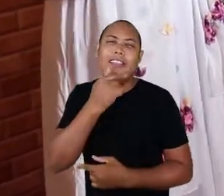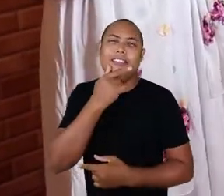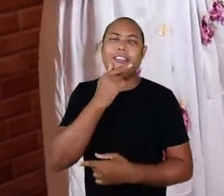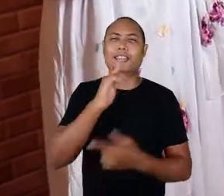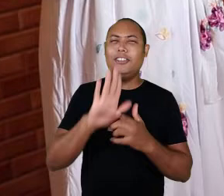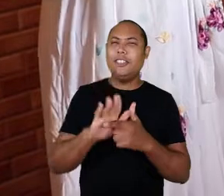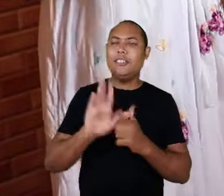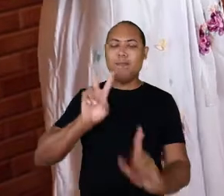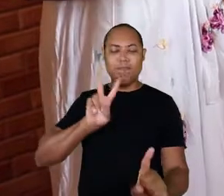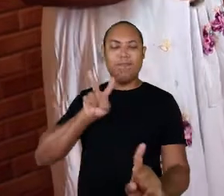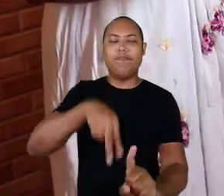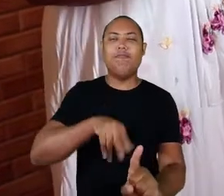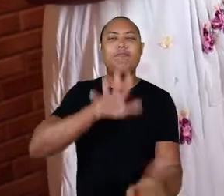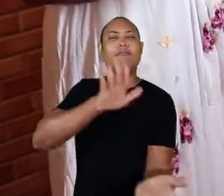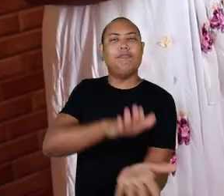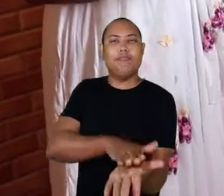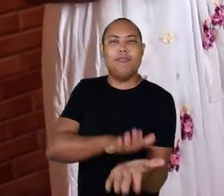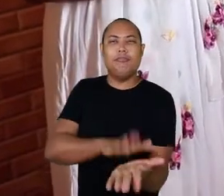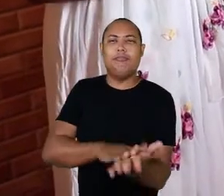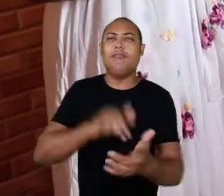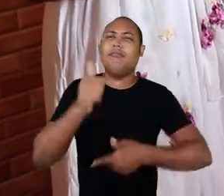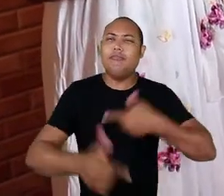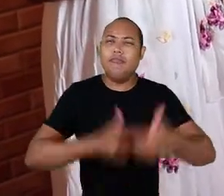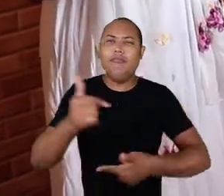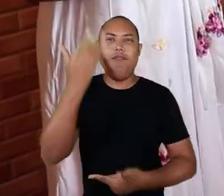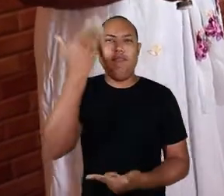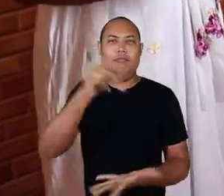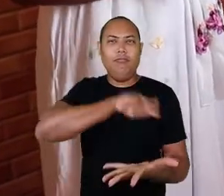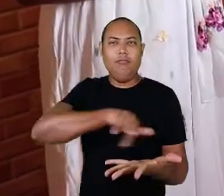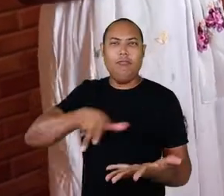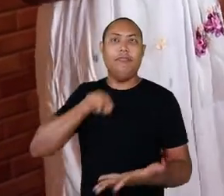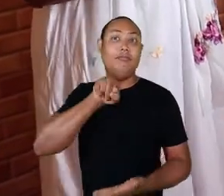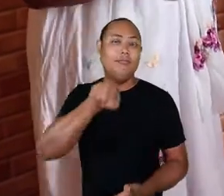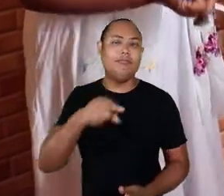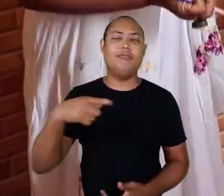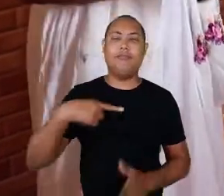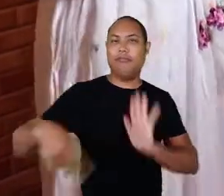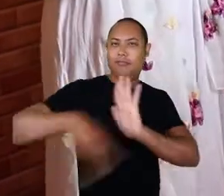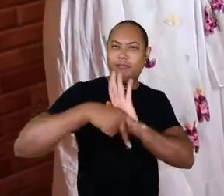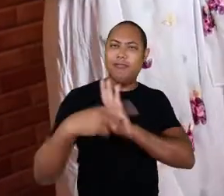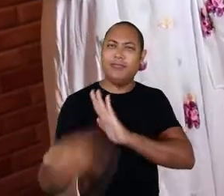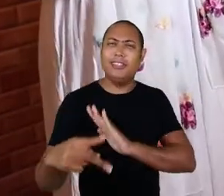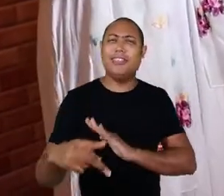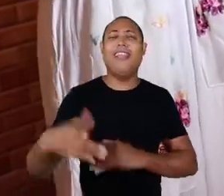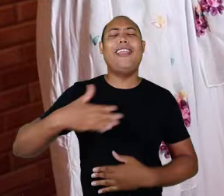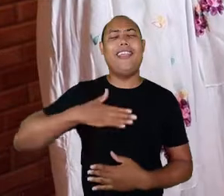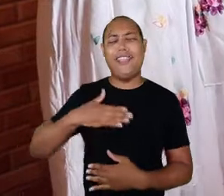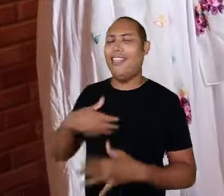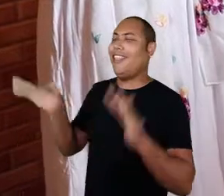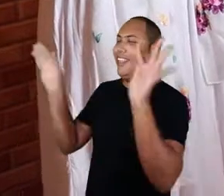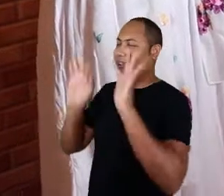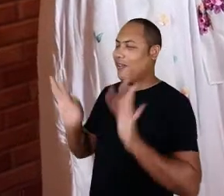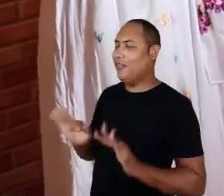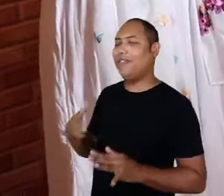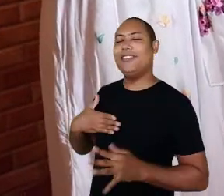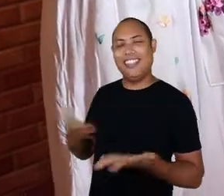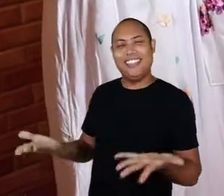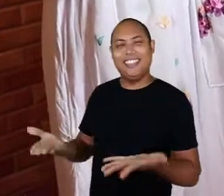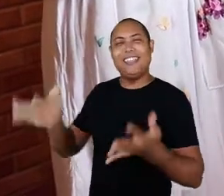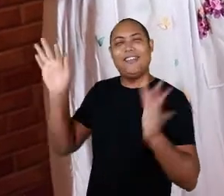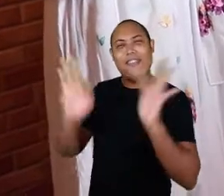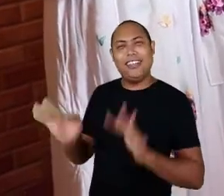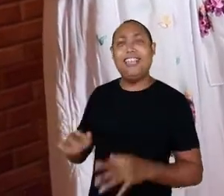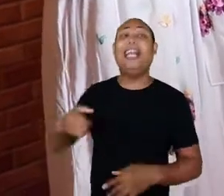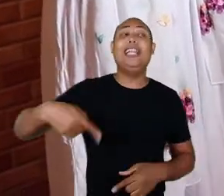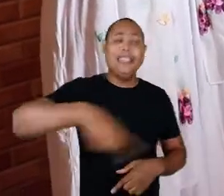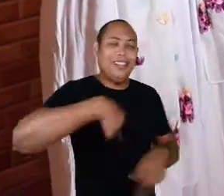poder reconhecer esse trabalho, esse saber que a senhora tem. Eu estou muito feliz de ir junto